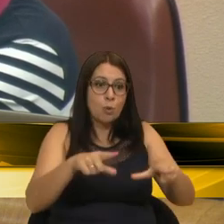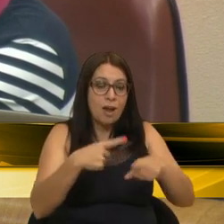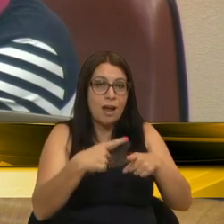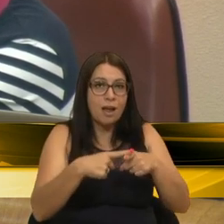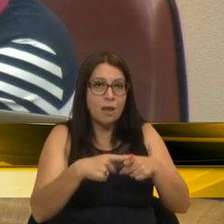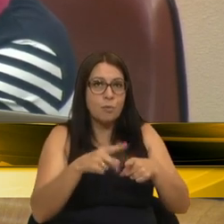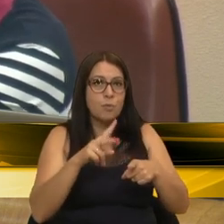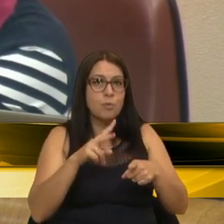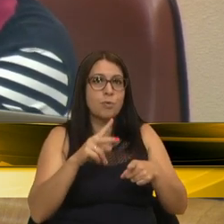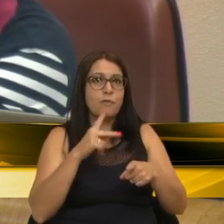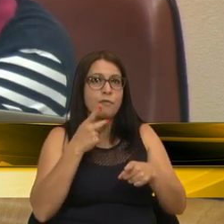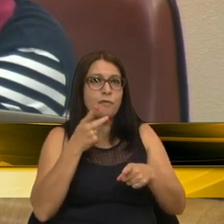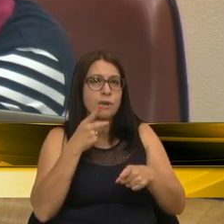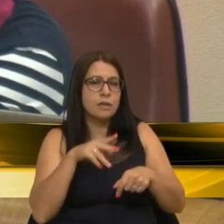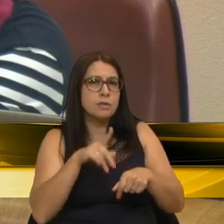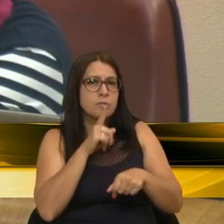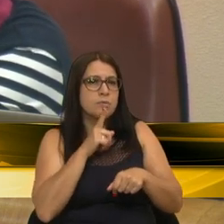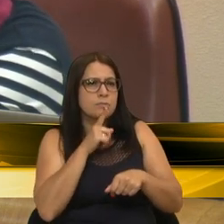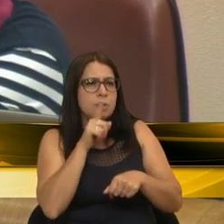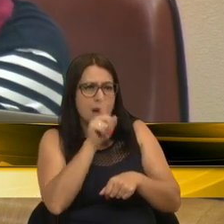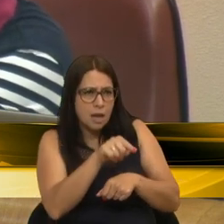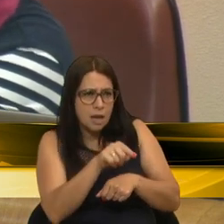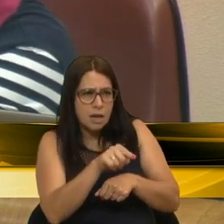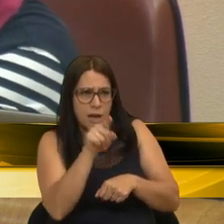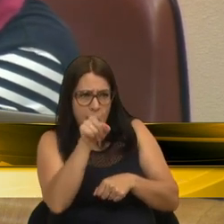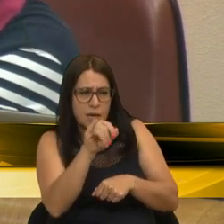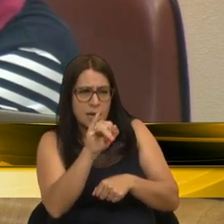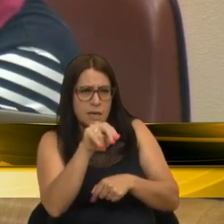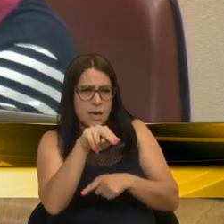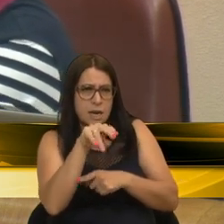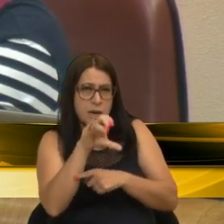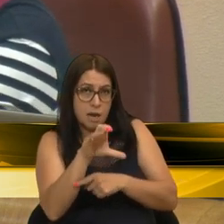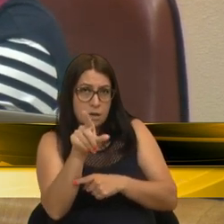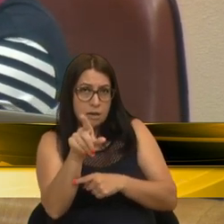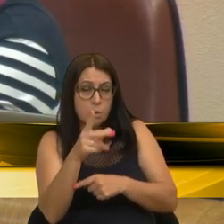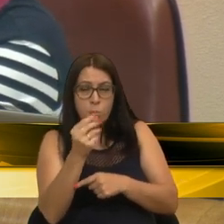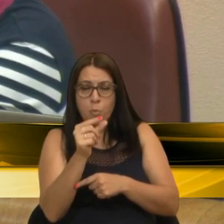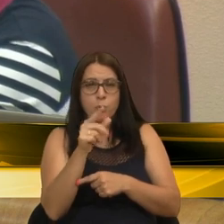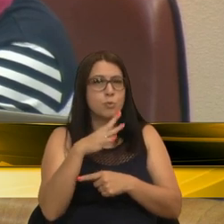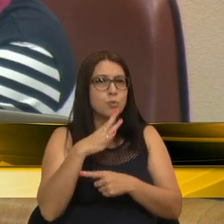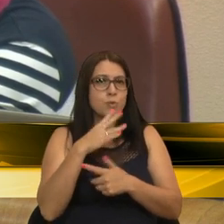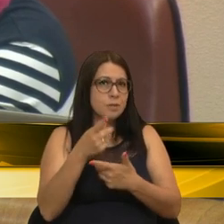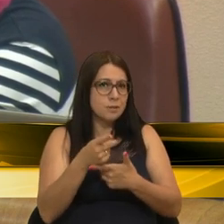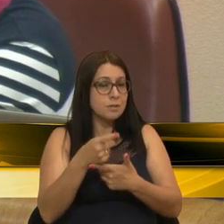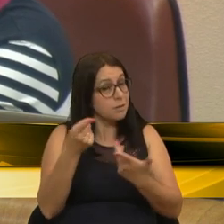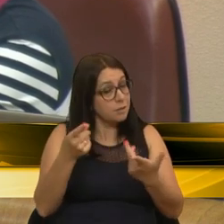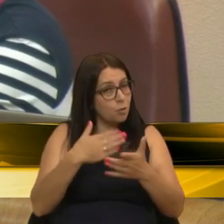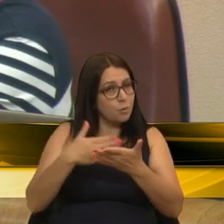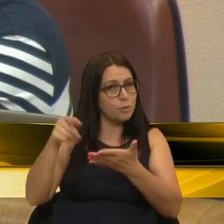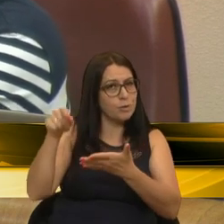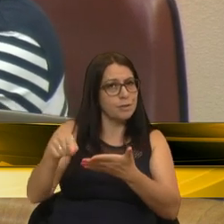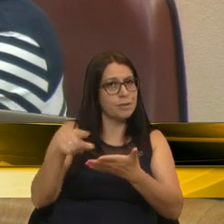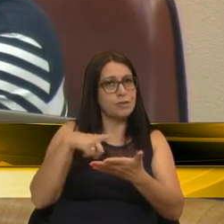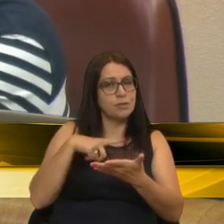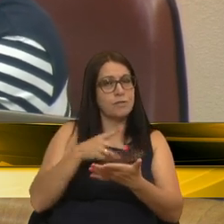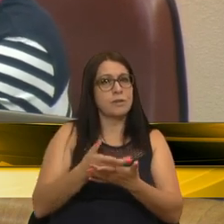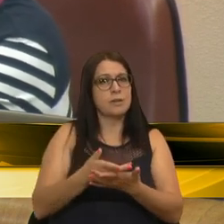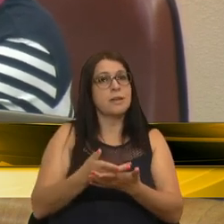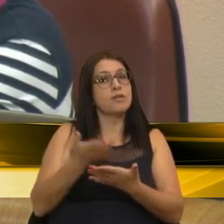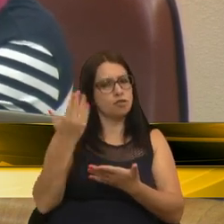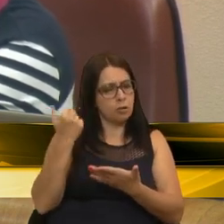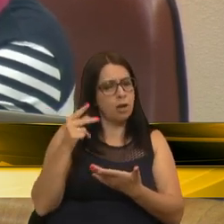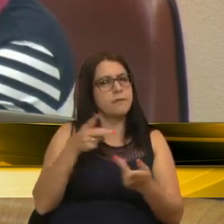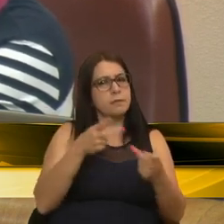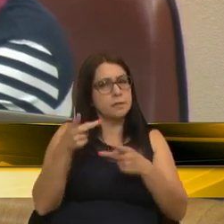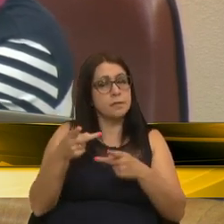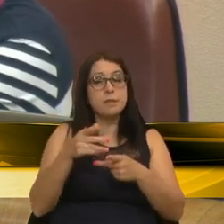falando para o vereador Alberto Menegudo, e eu não, mas é incubadora? Porque INEC, poucos conhecem por INEC, é incubadora. E nós já estivemos lá e Vossa Excelência